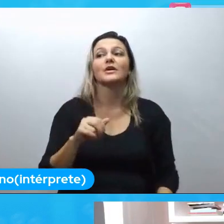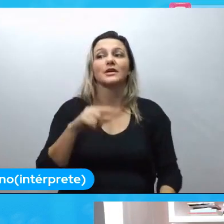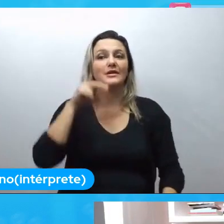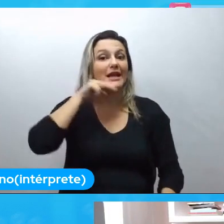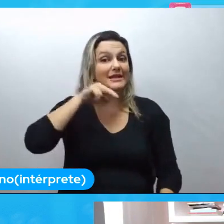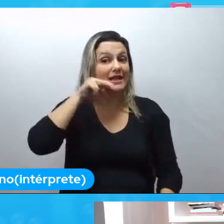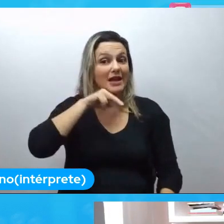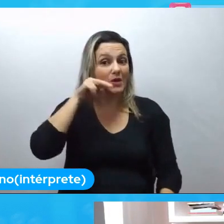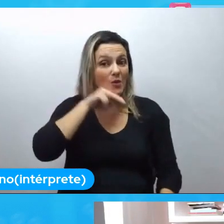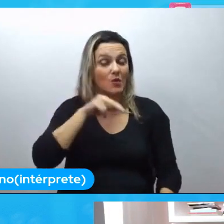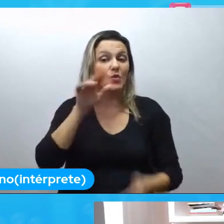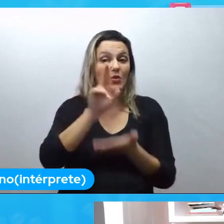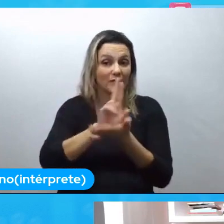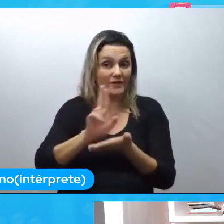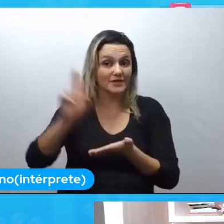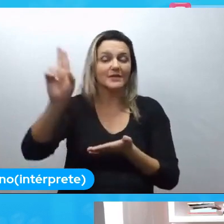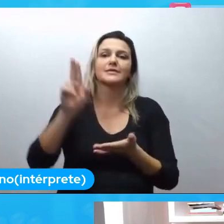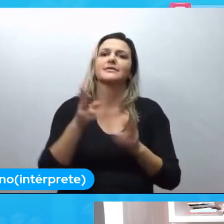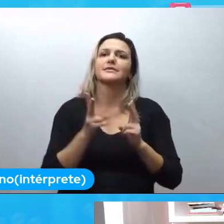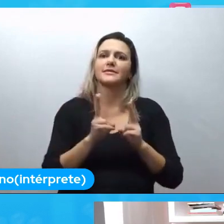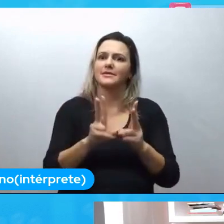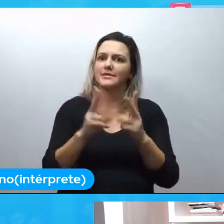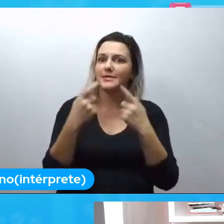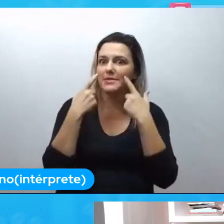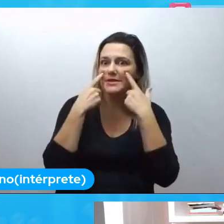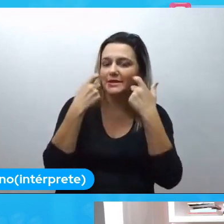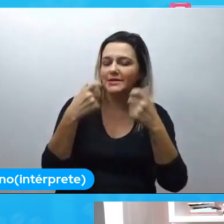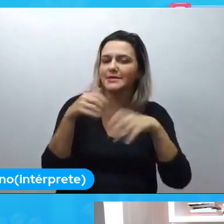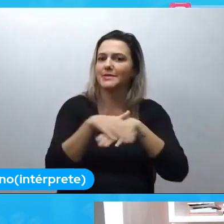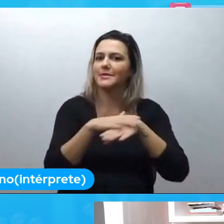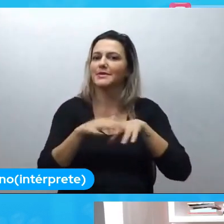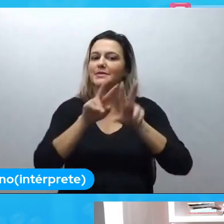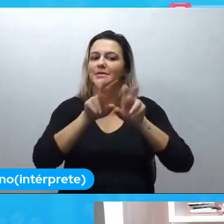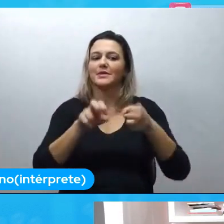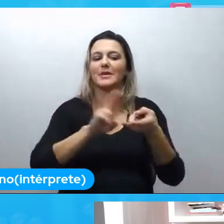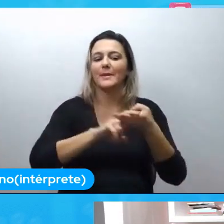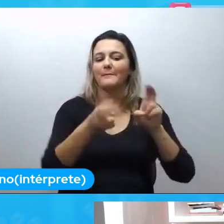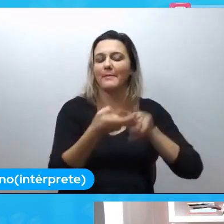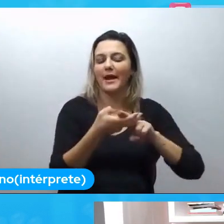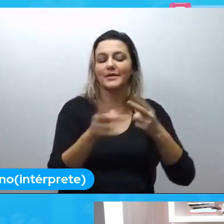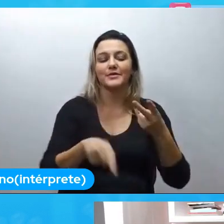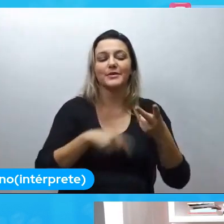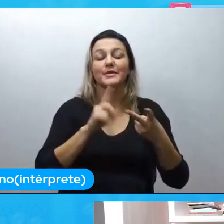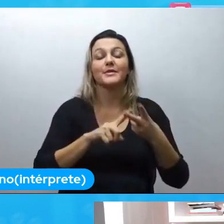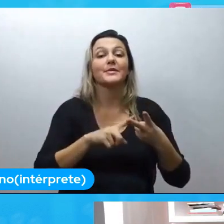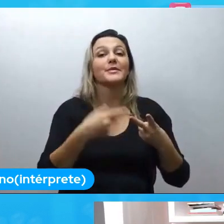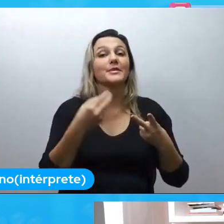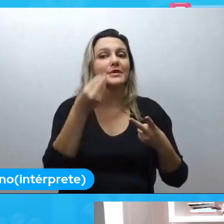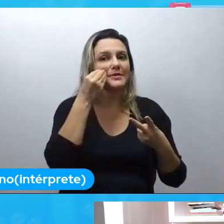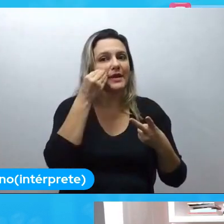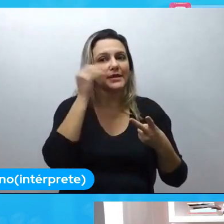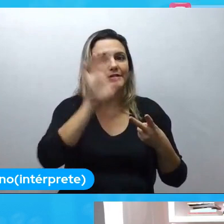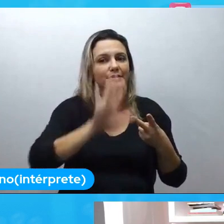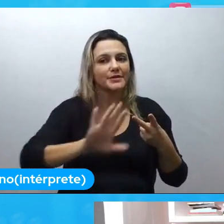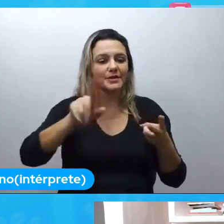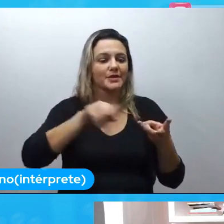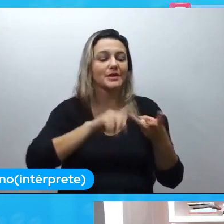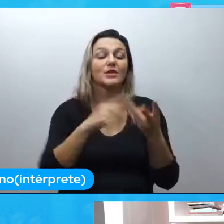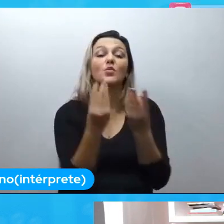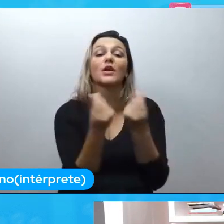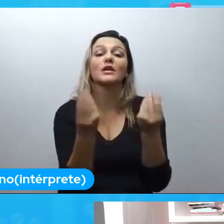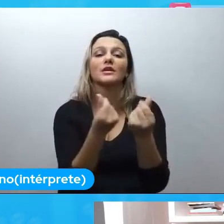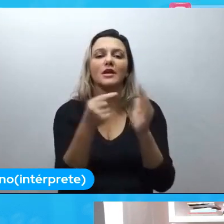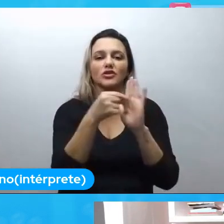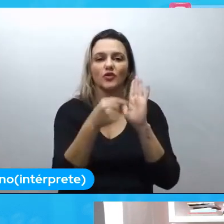e está sempre interessada em conversar sobre Python, testes e qualidade de software. E é uma honra